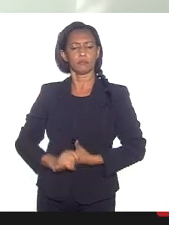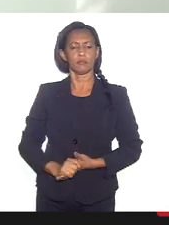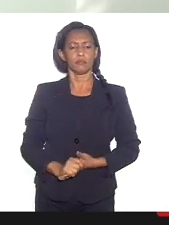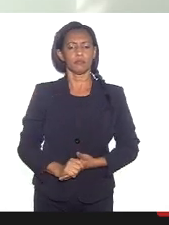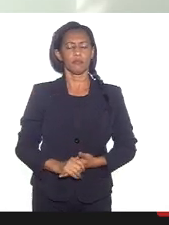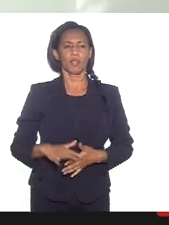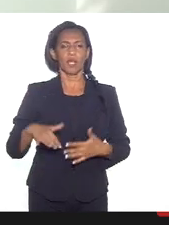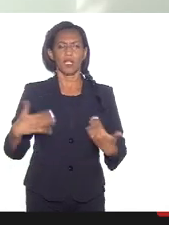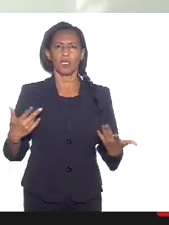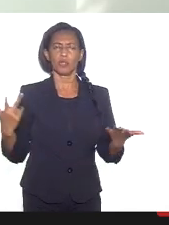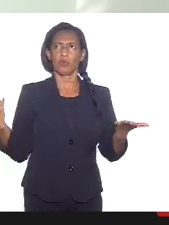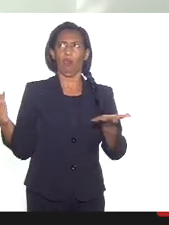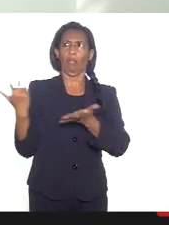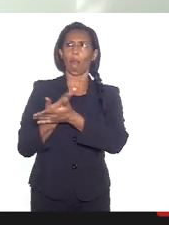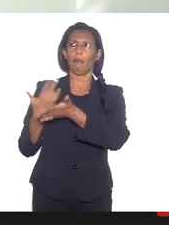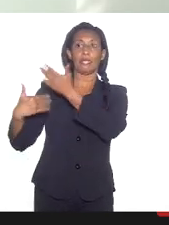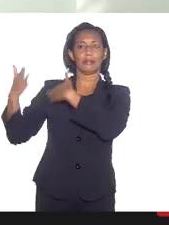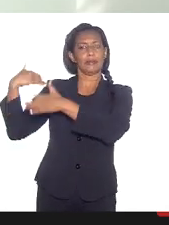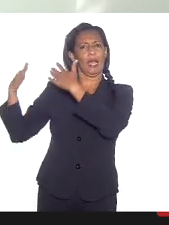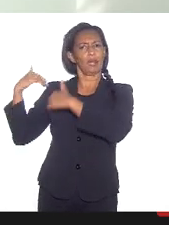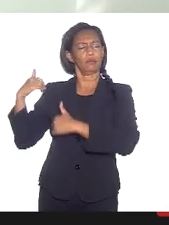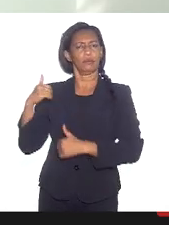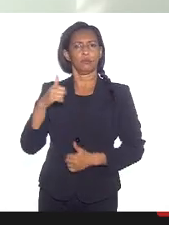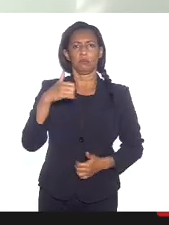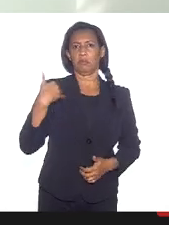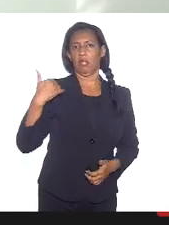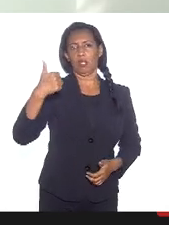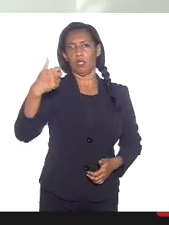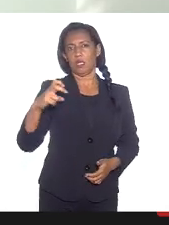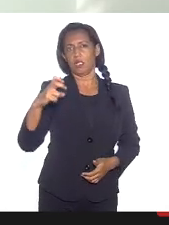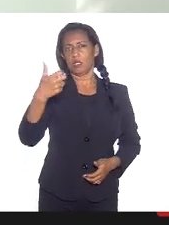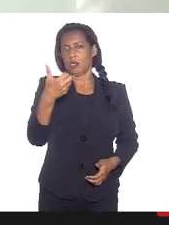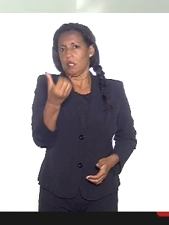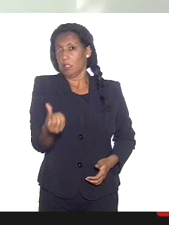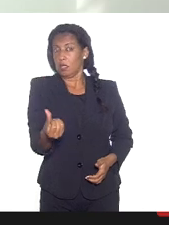Isso foi lá com meus 15, 16 anos, mas